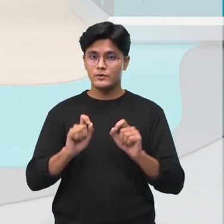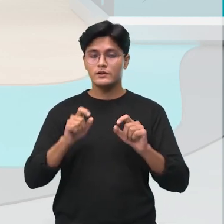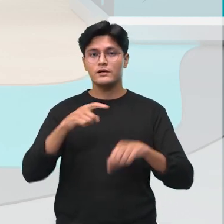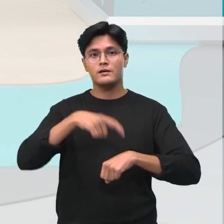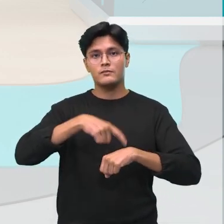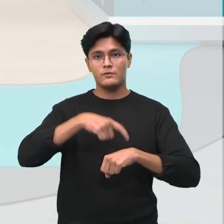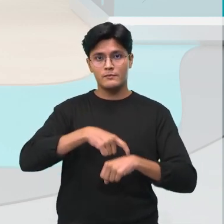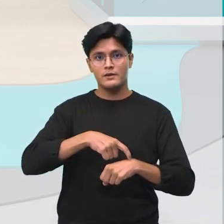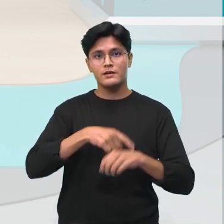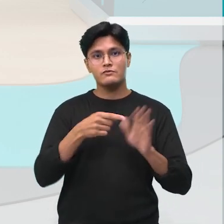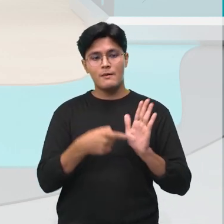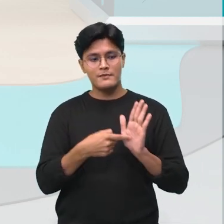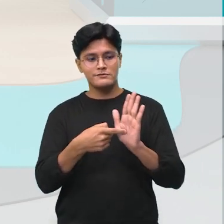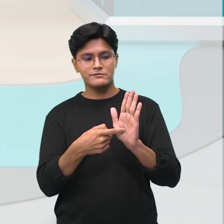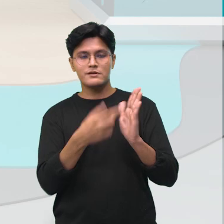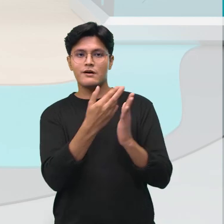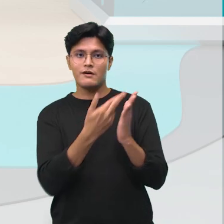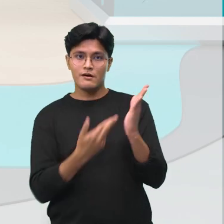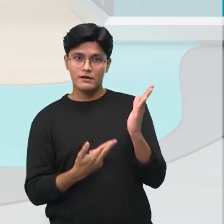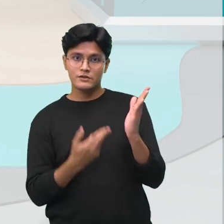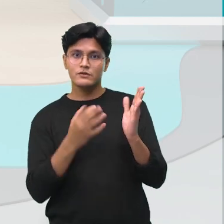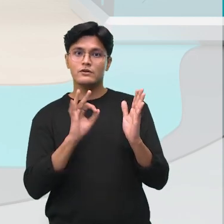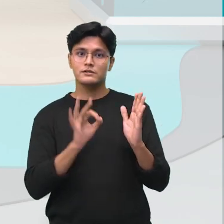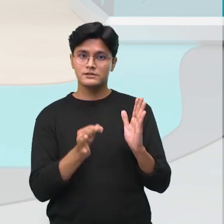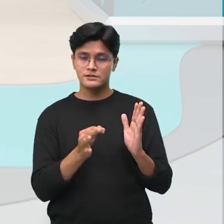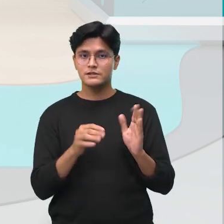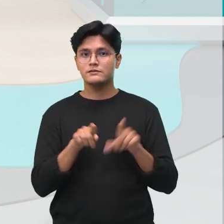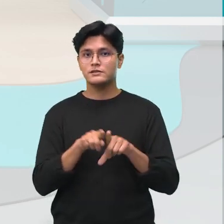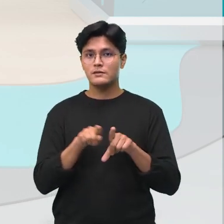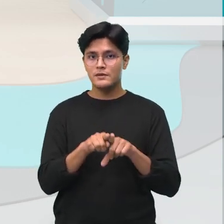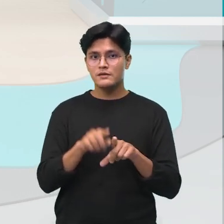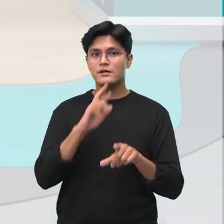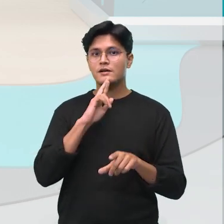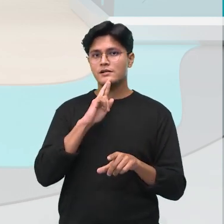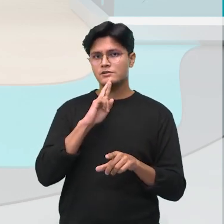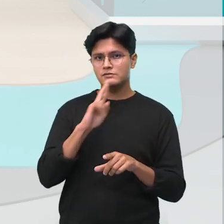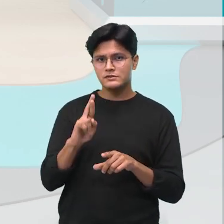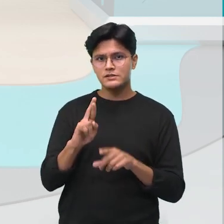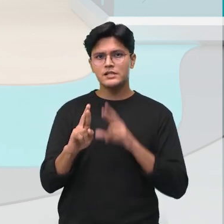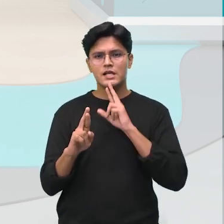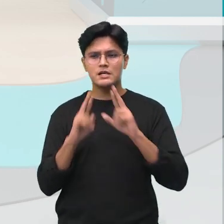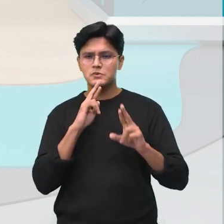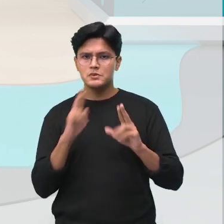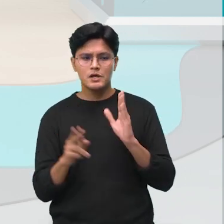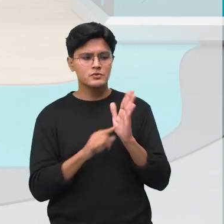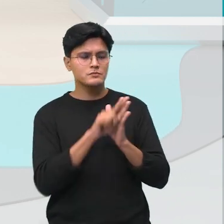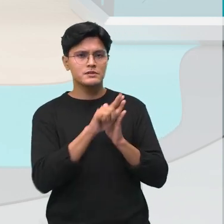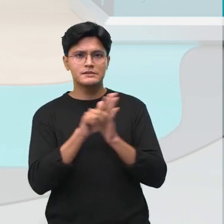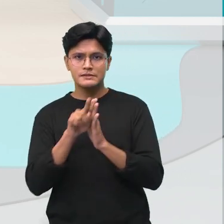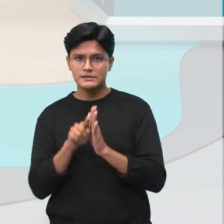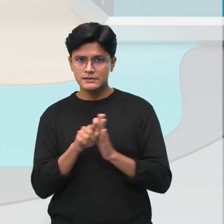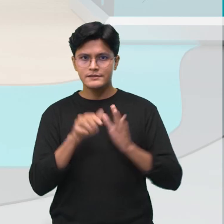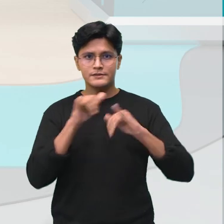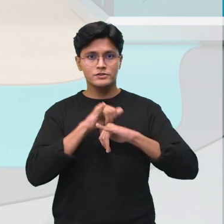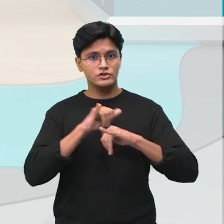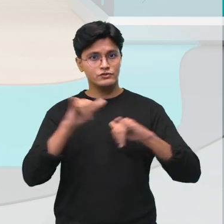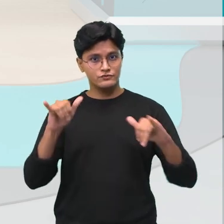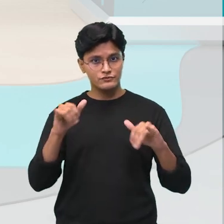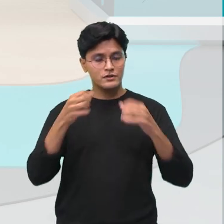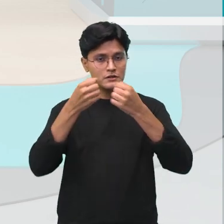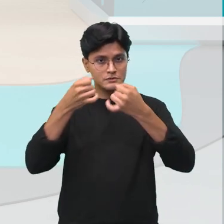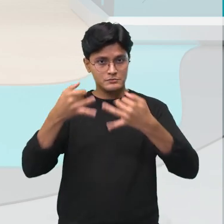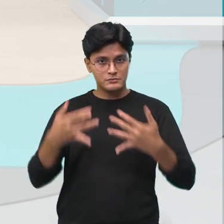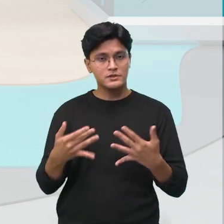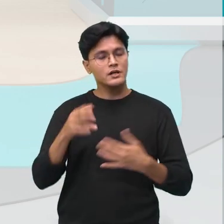apresentação de um relatório, né? No momento ali de resultado, de uma pesquisa, você utiliza um seminário também